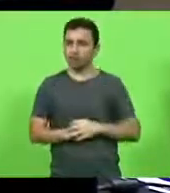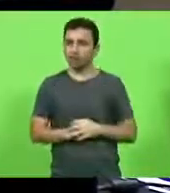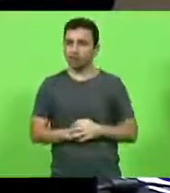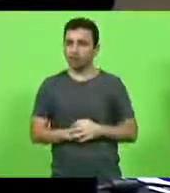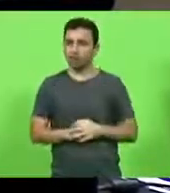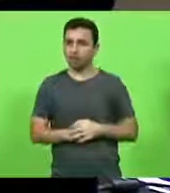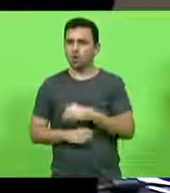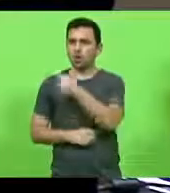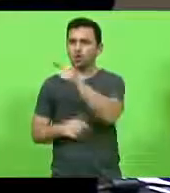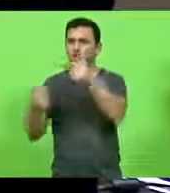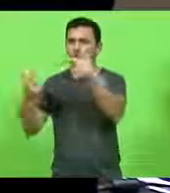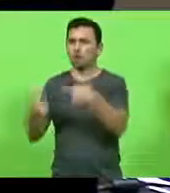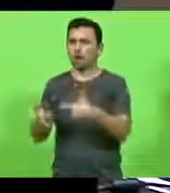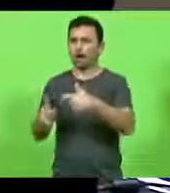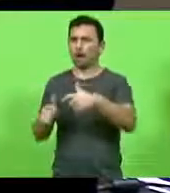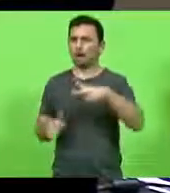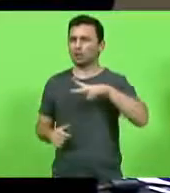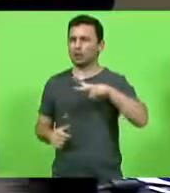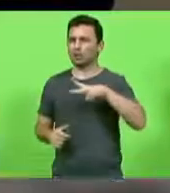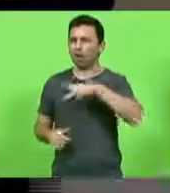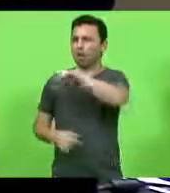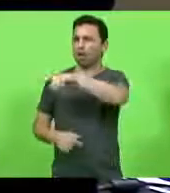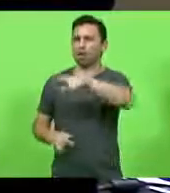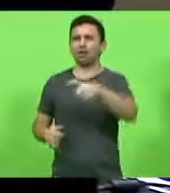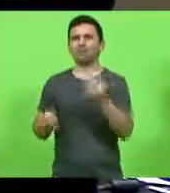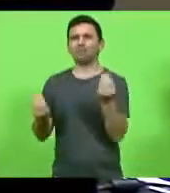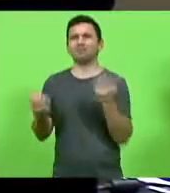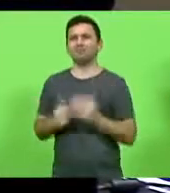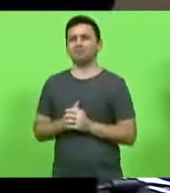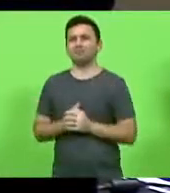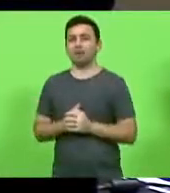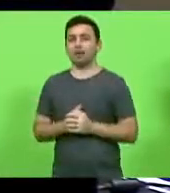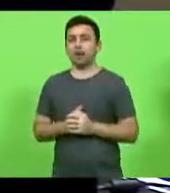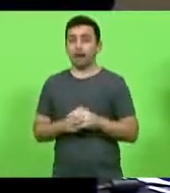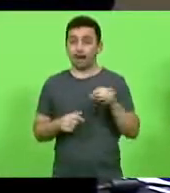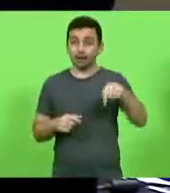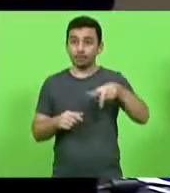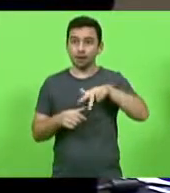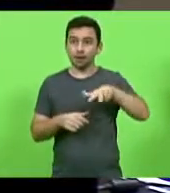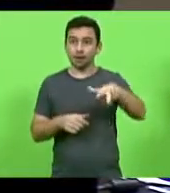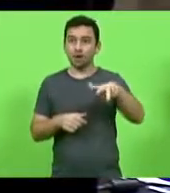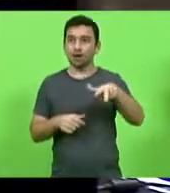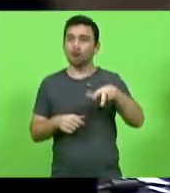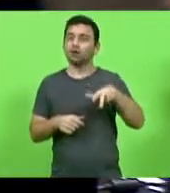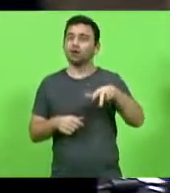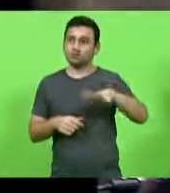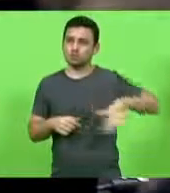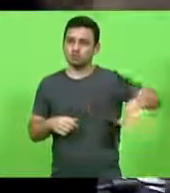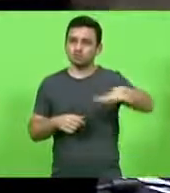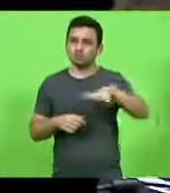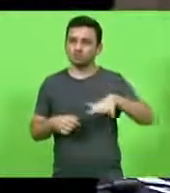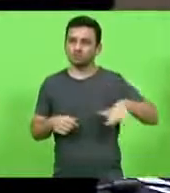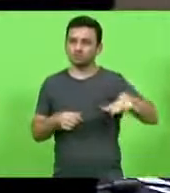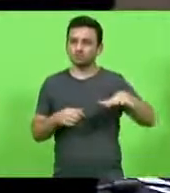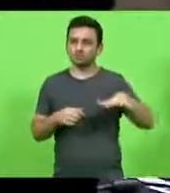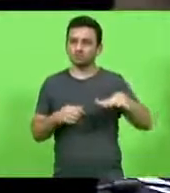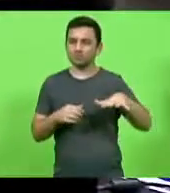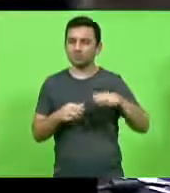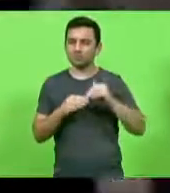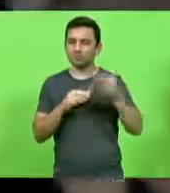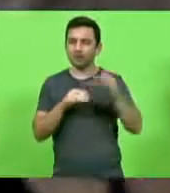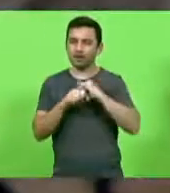de órgãos públicos. Aqui, na beira-mar continental também, as pessoas pichando, às vezes,